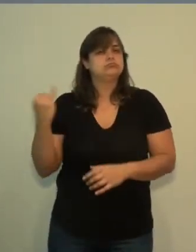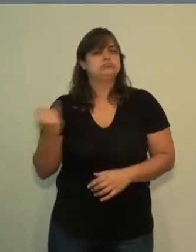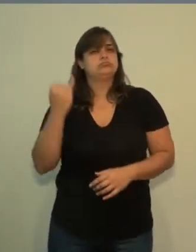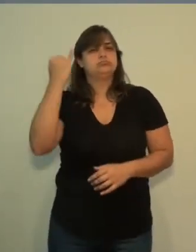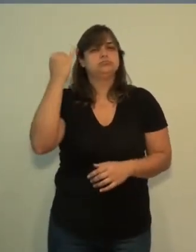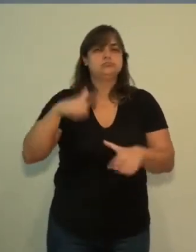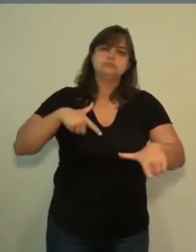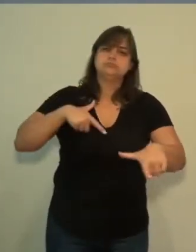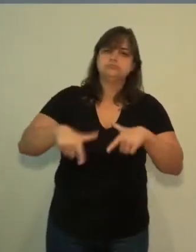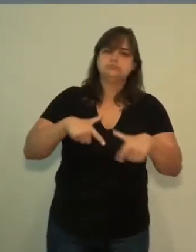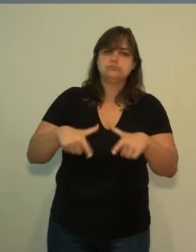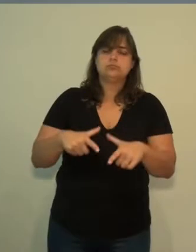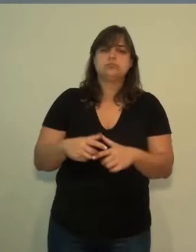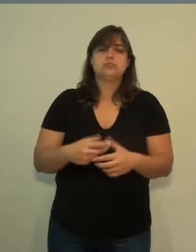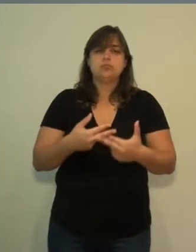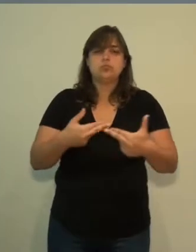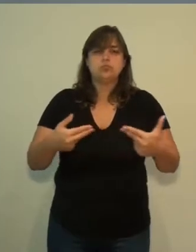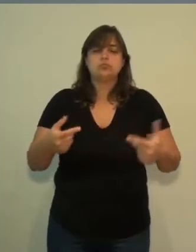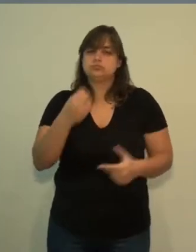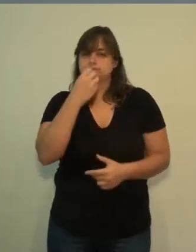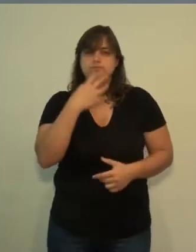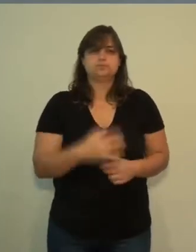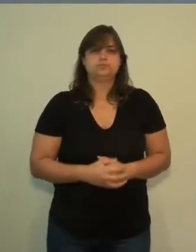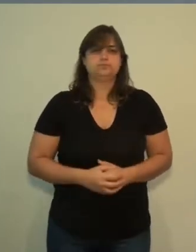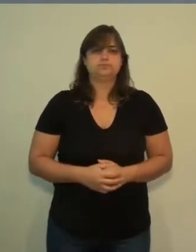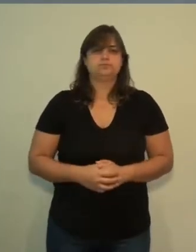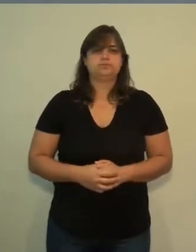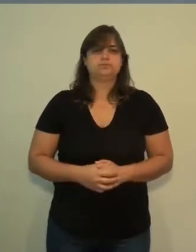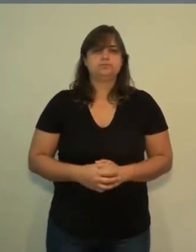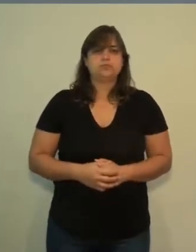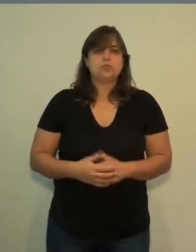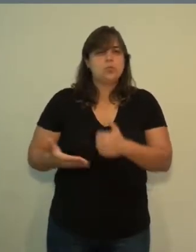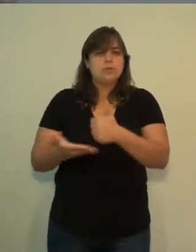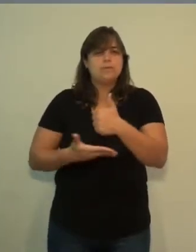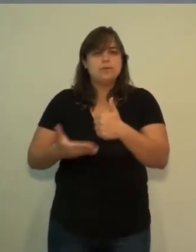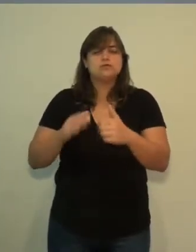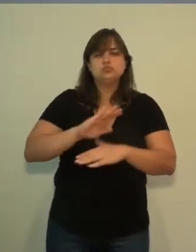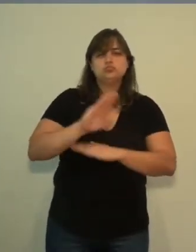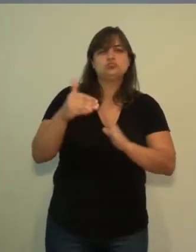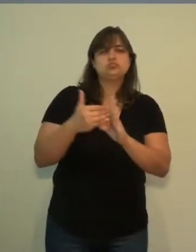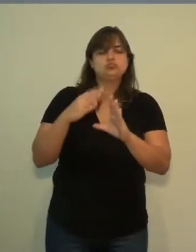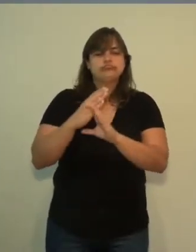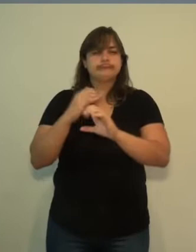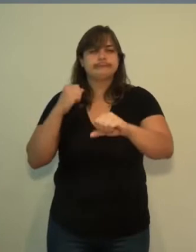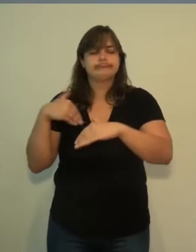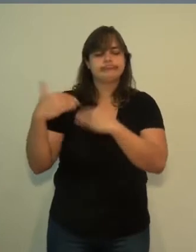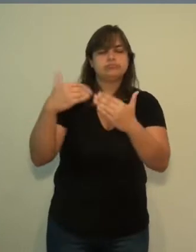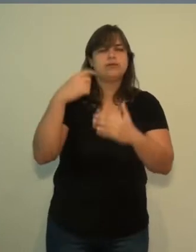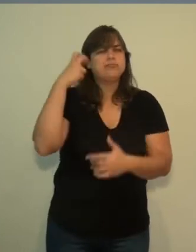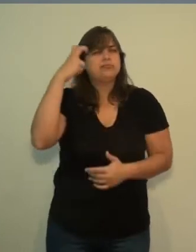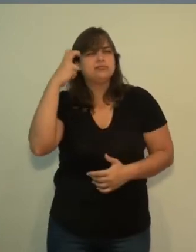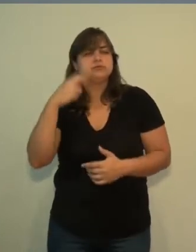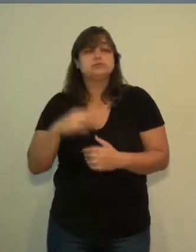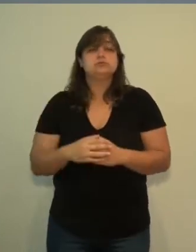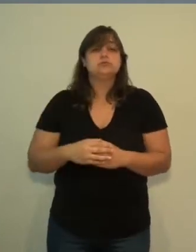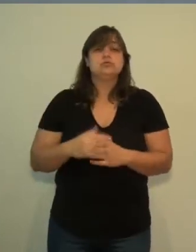importância de trabalhar com materiais duráveis. Uma das questões fundamentais de todo esse projeto é a preocupação que a